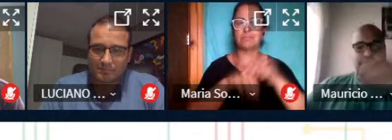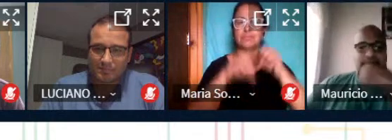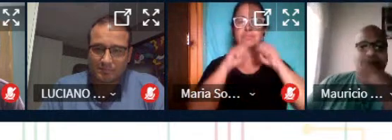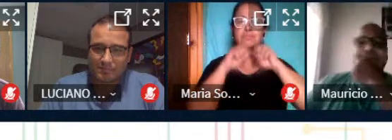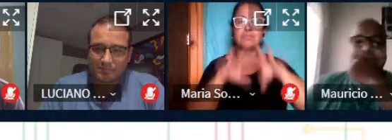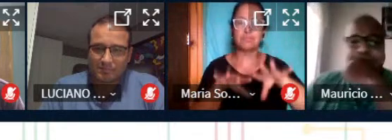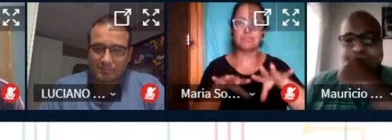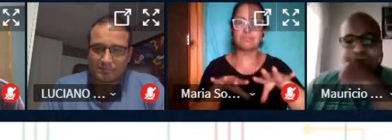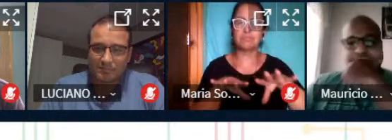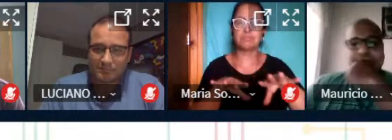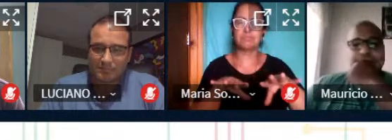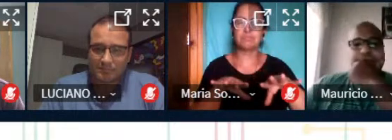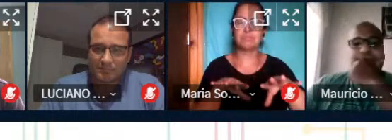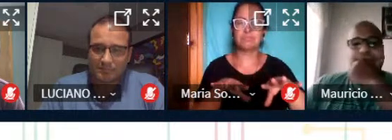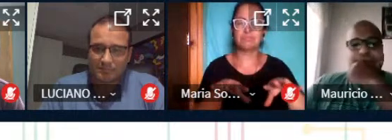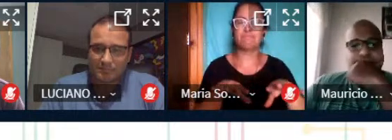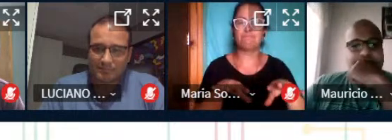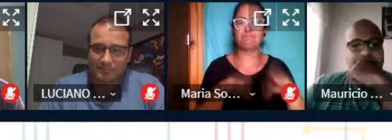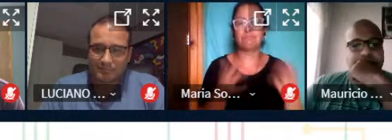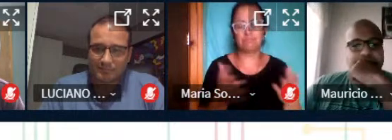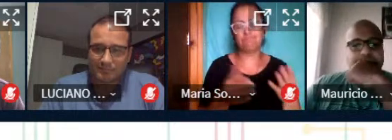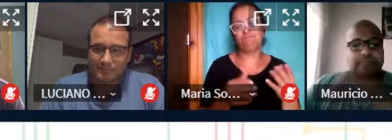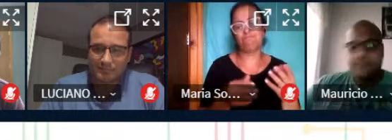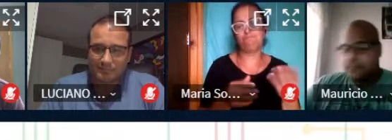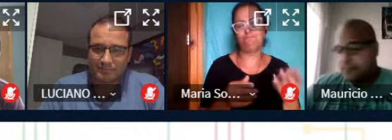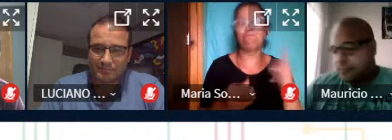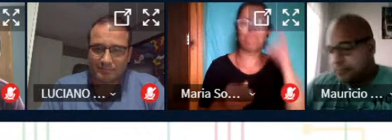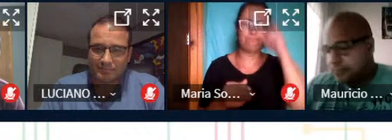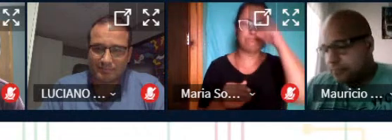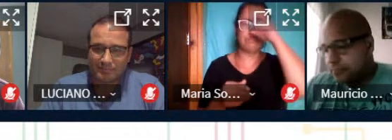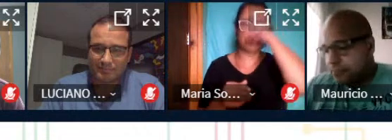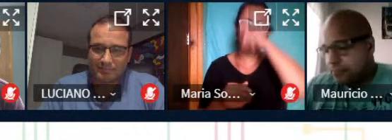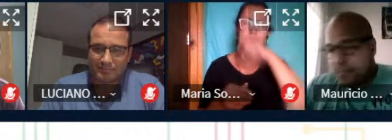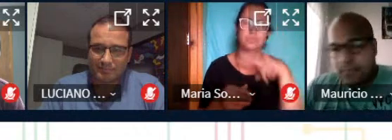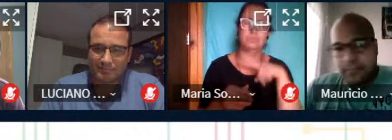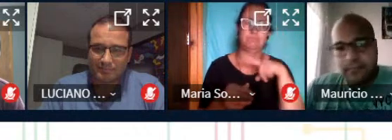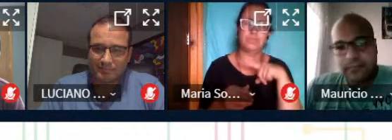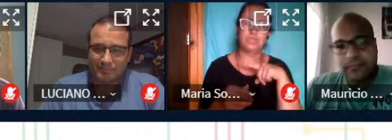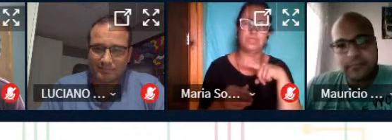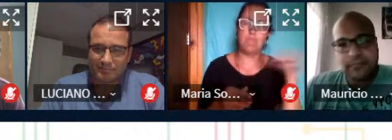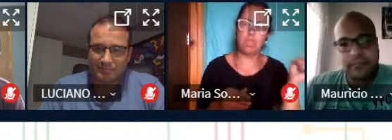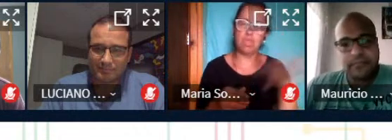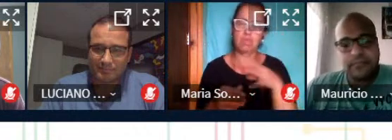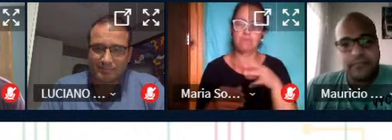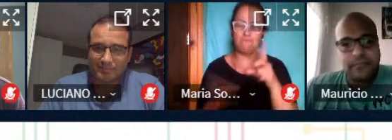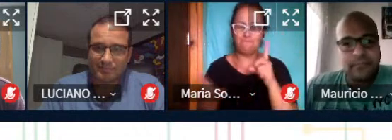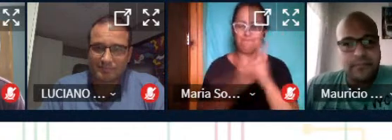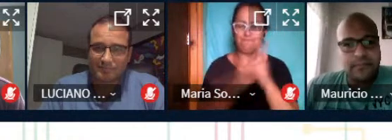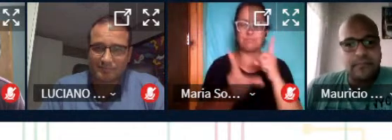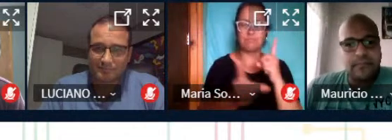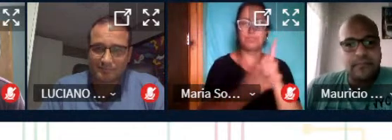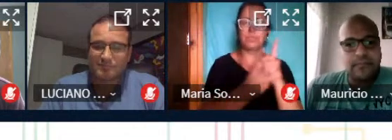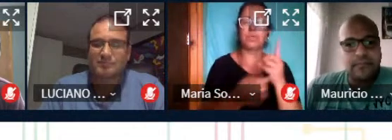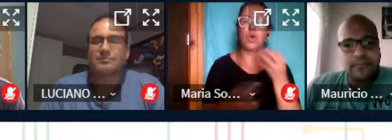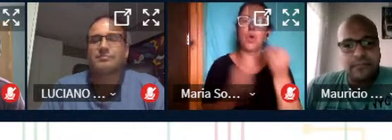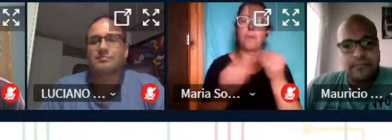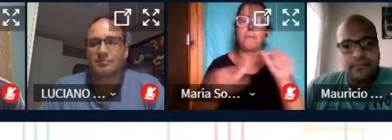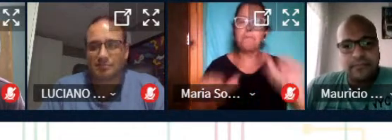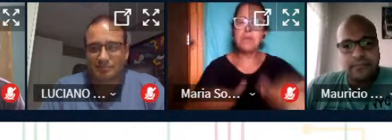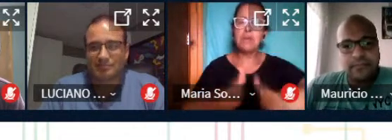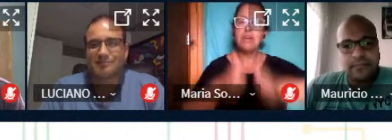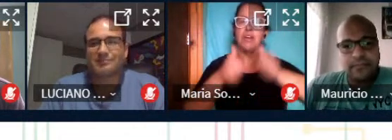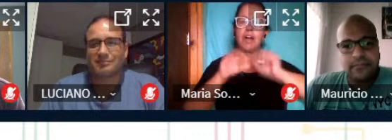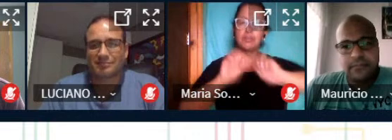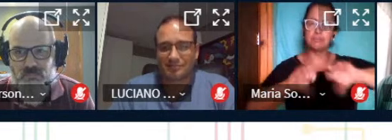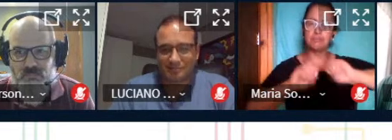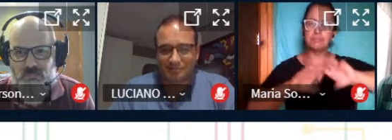passa também por essas dificuldades de novas descobertas de como ser melhor professor como melhor ensinar e